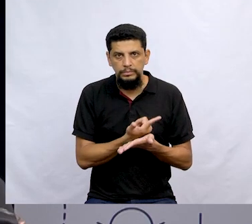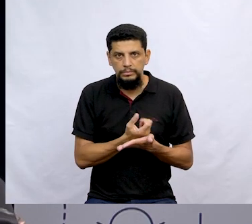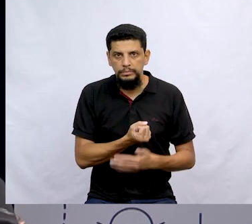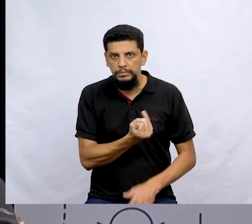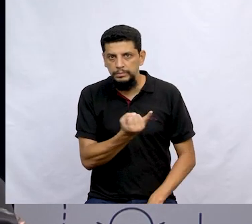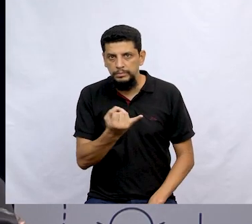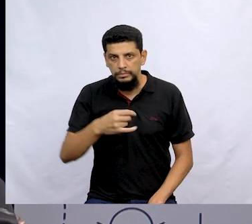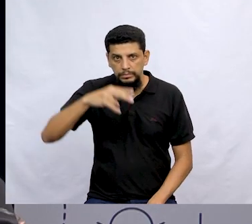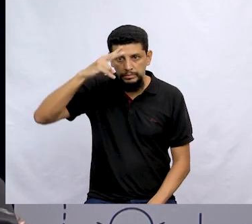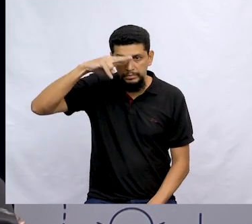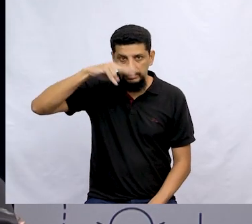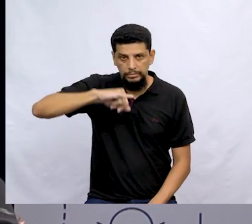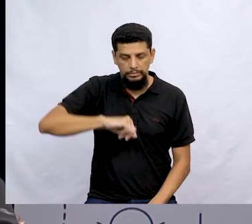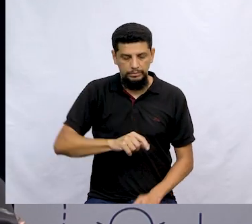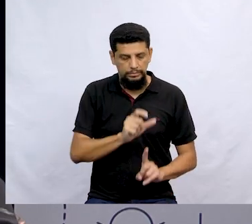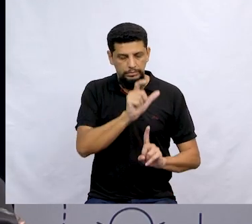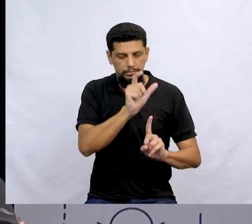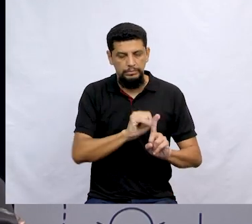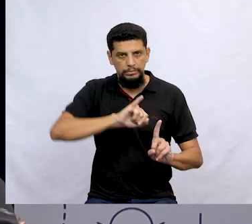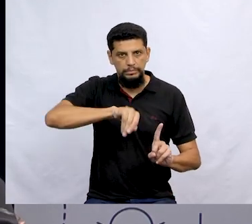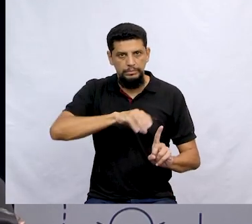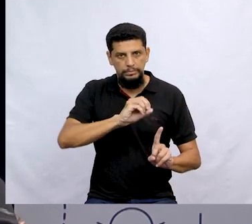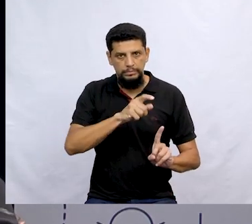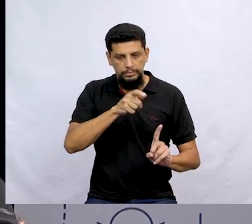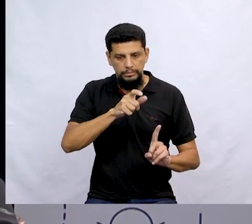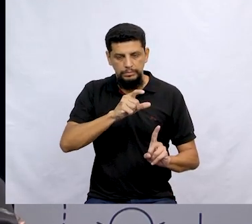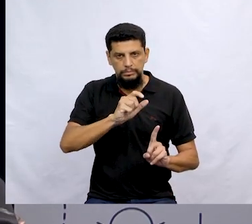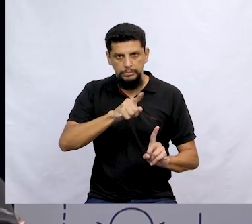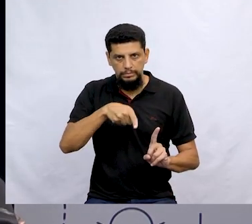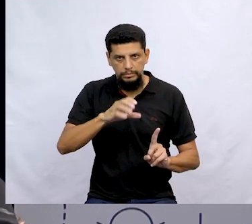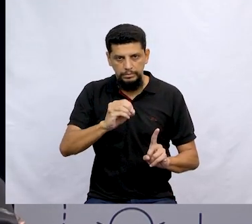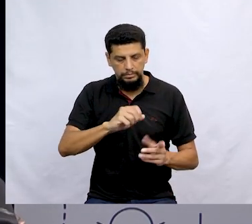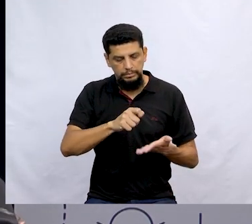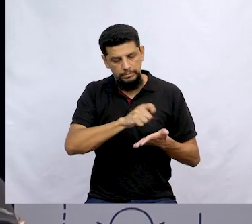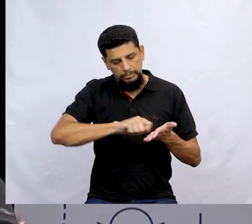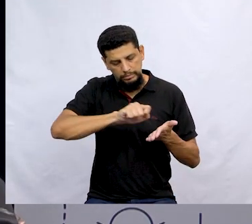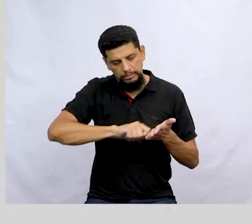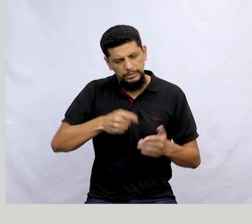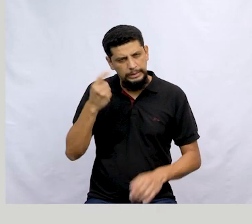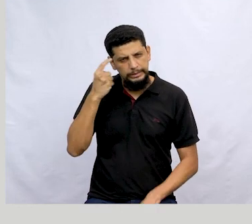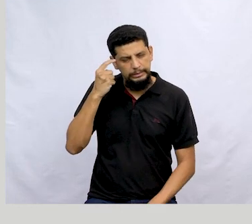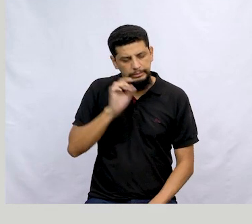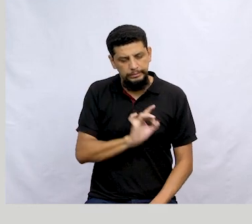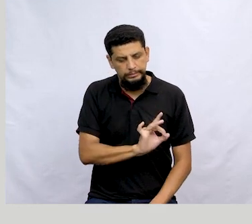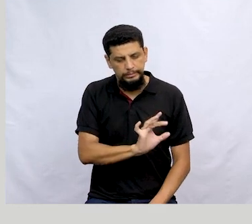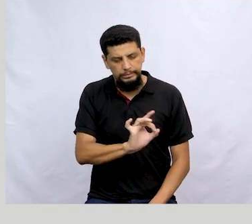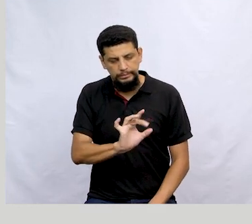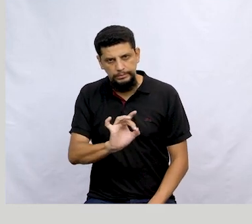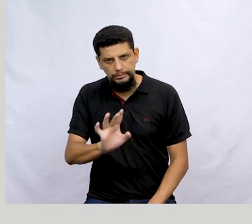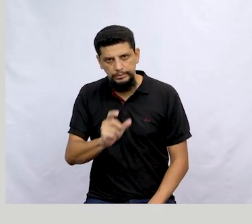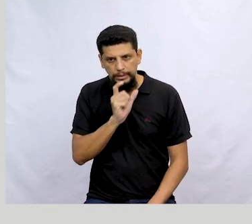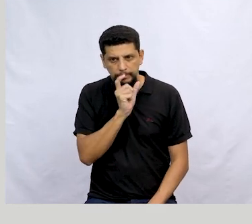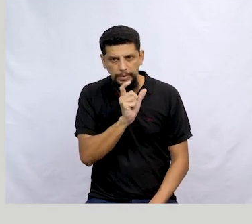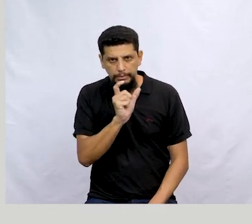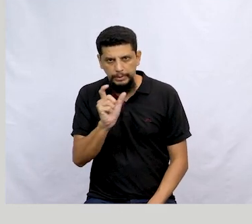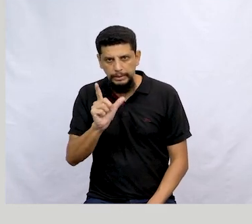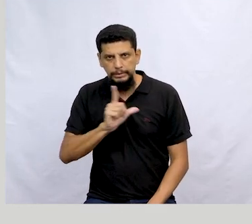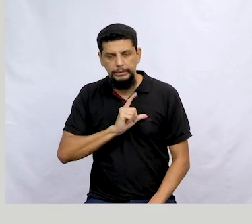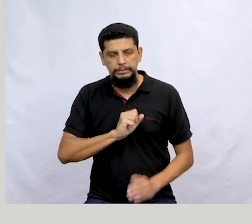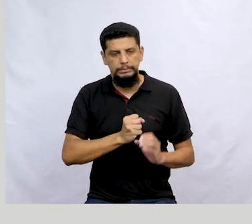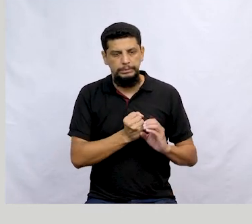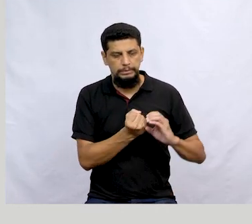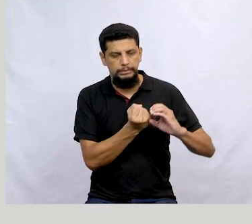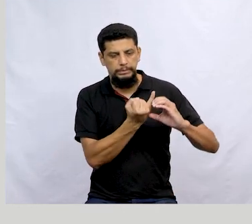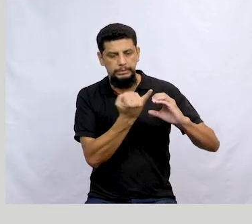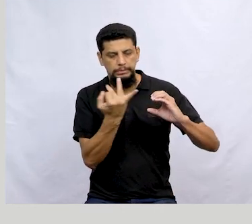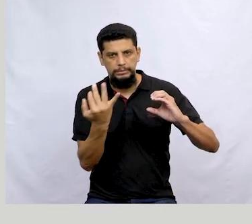das histórias que o João escreveu. E são histórias que ele pensa em cada palavra. Ele tem essa característica. Isso é importante a gente